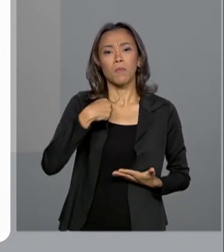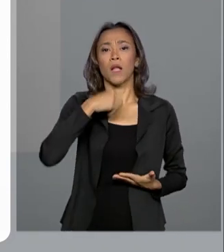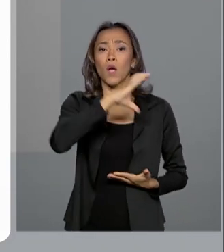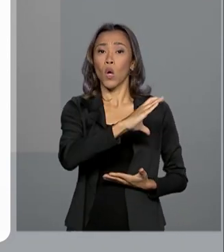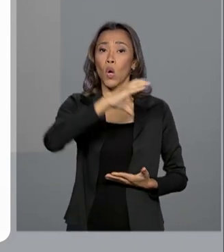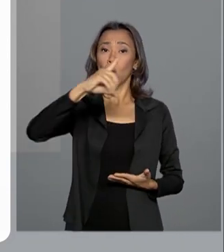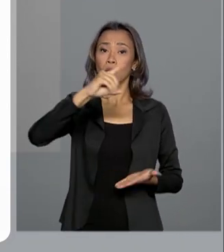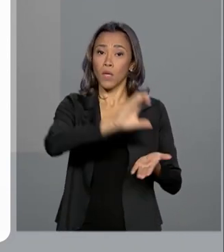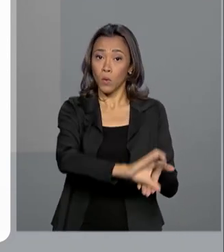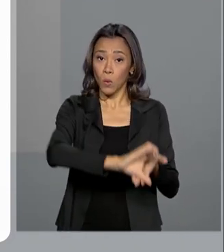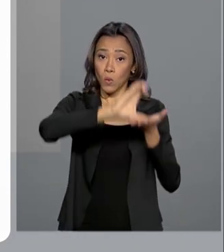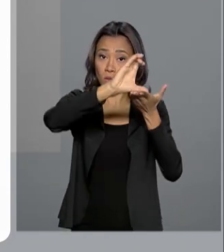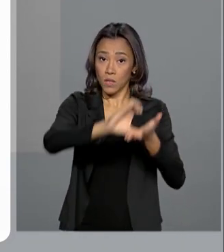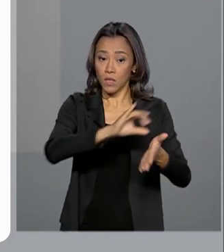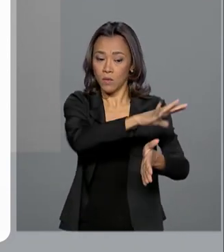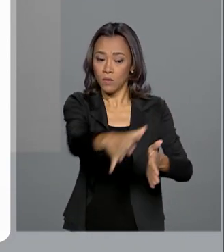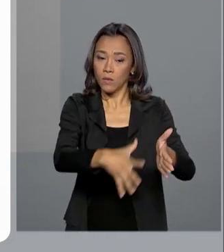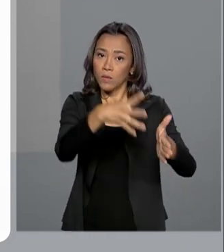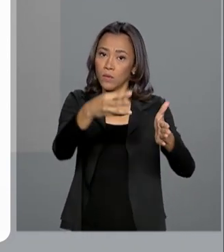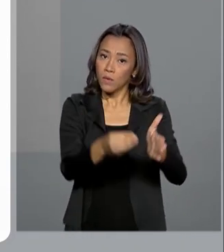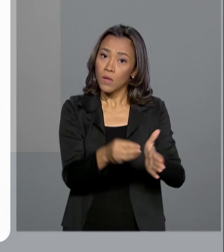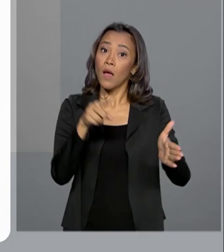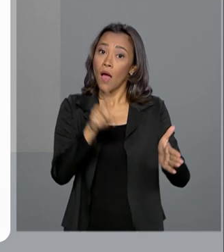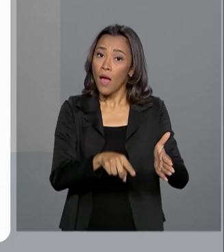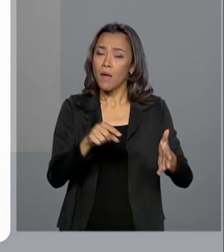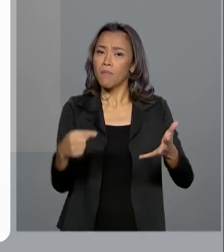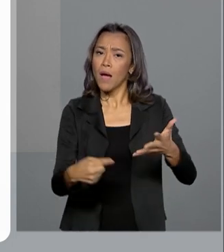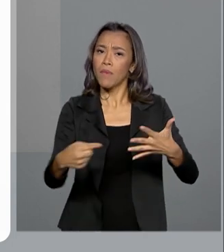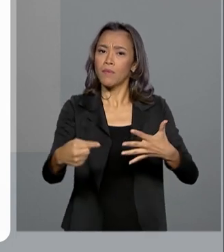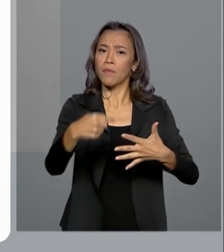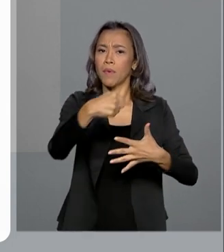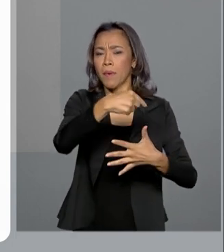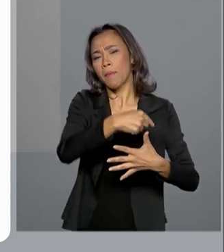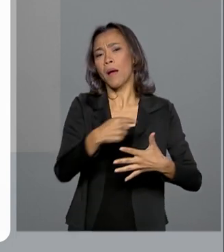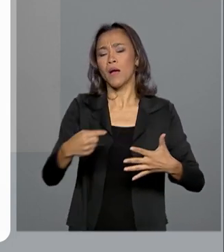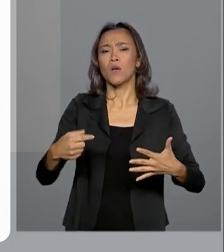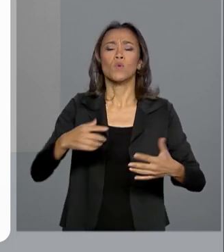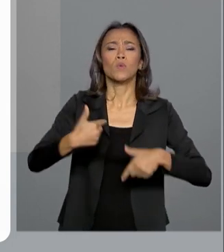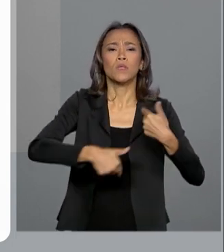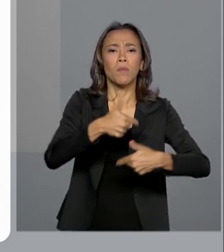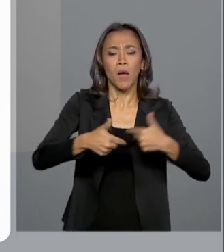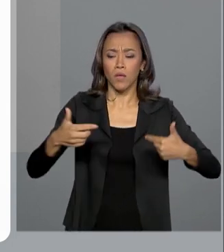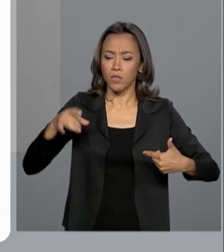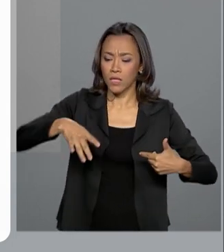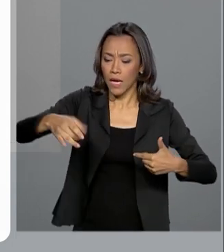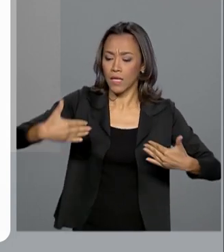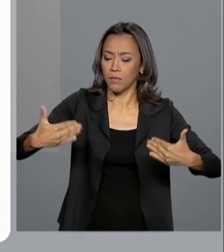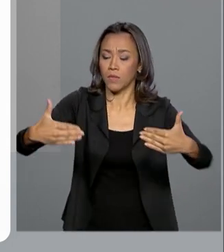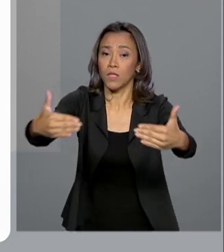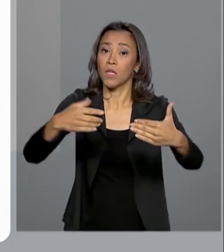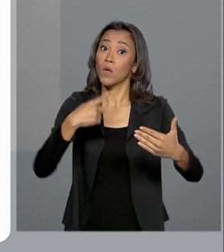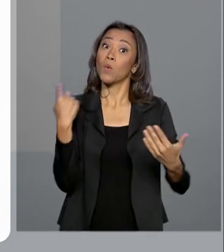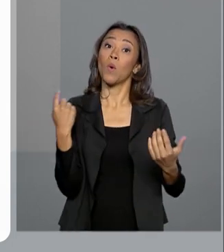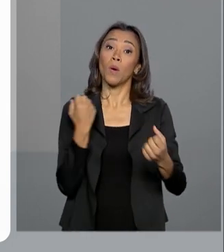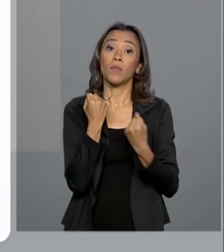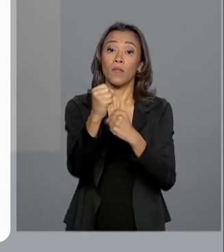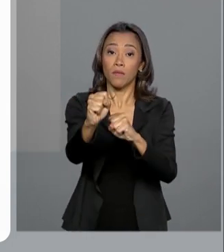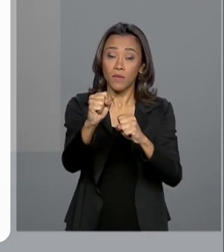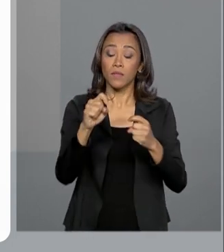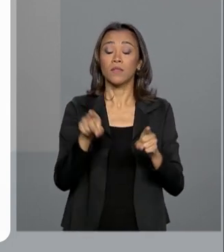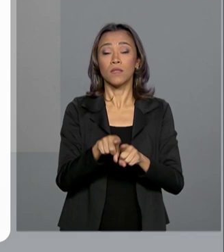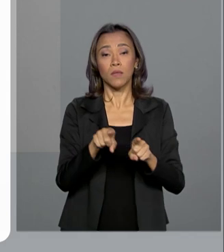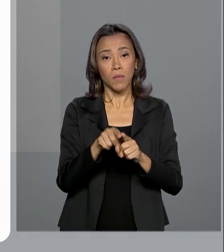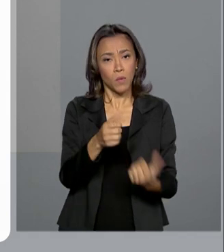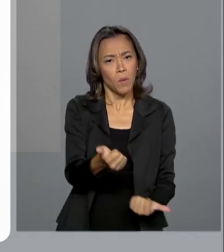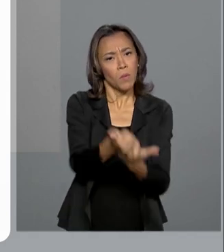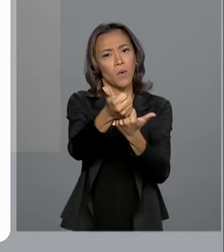Conselho da Amazônia, criado para integrar as ações dos ministérios em prol da proteção, defesa e desenvolvimento sustentável da